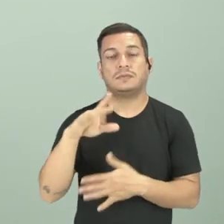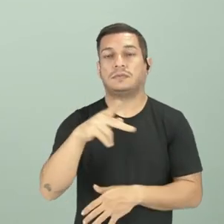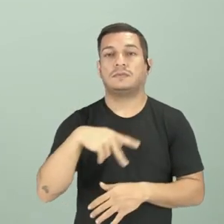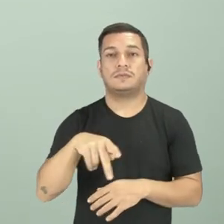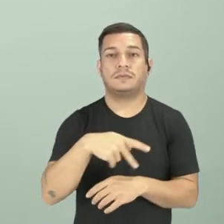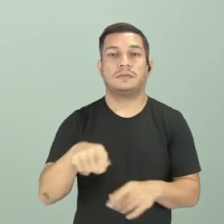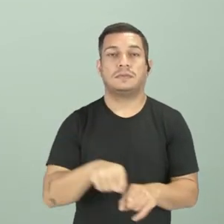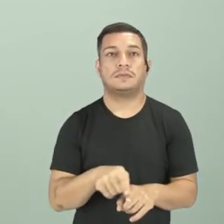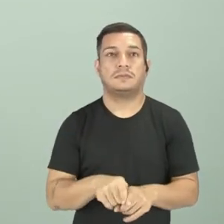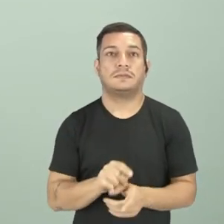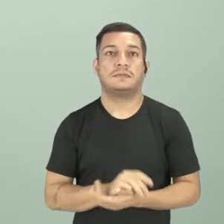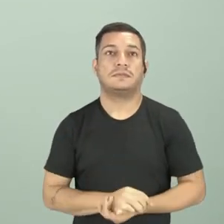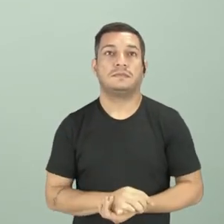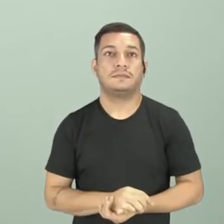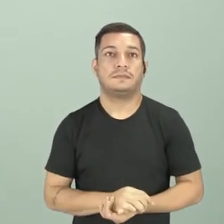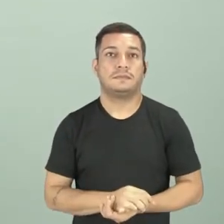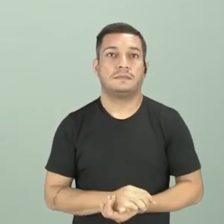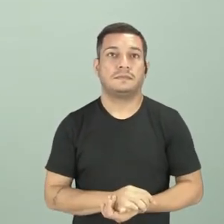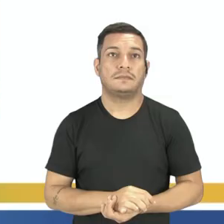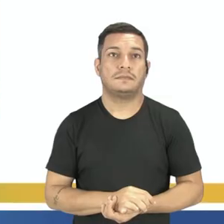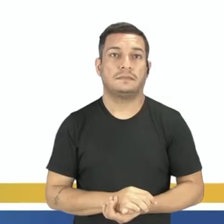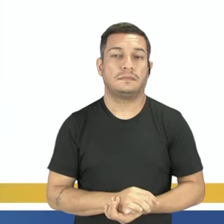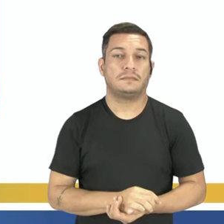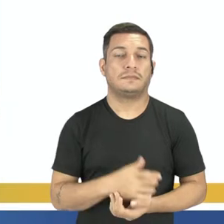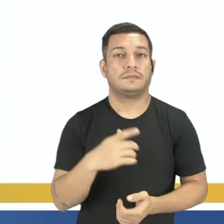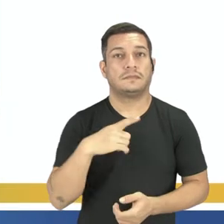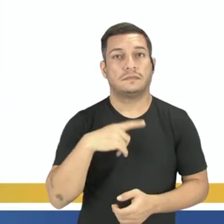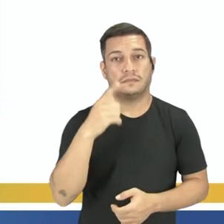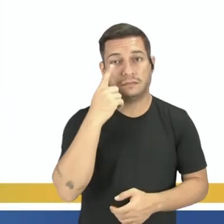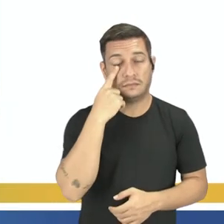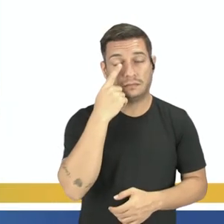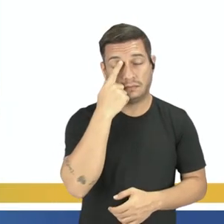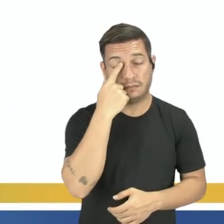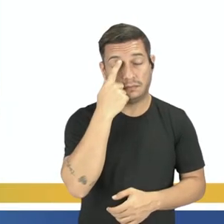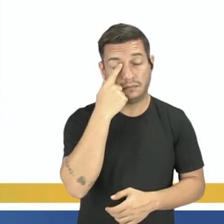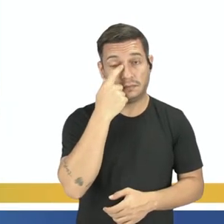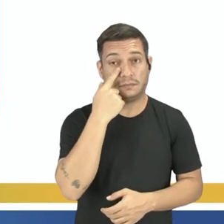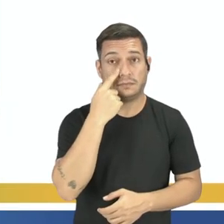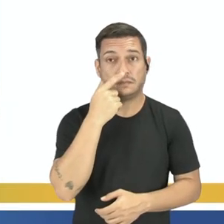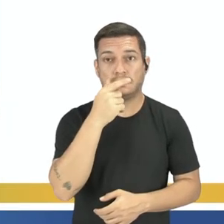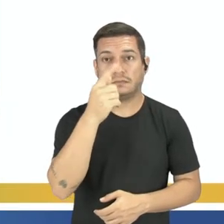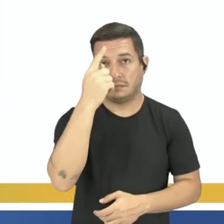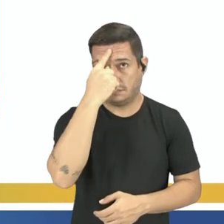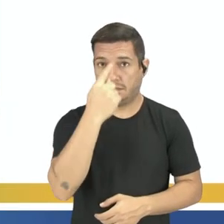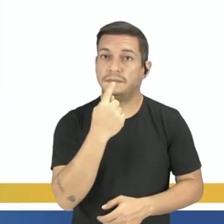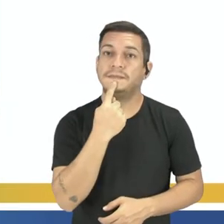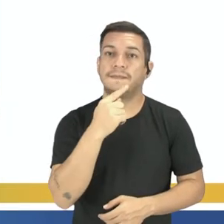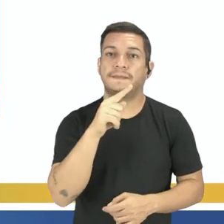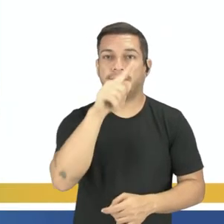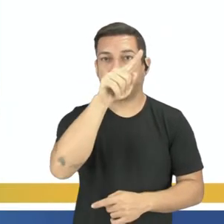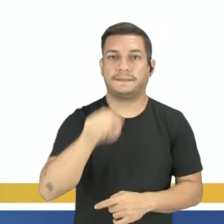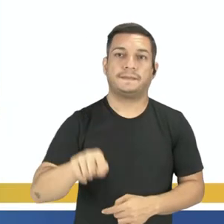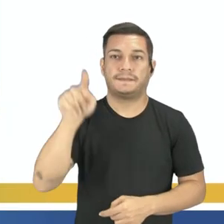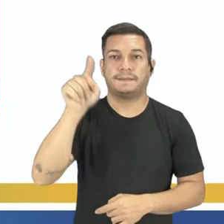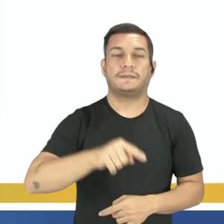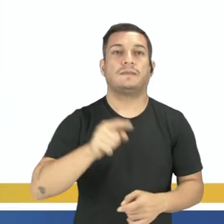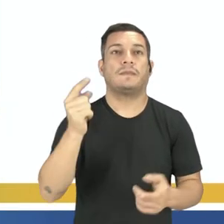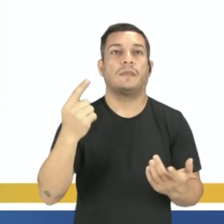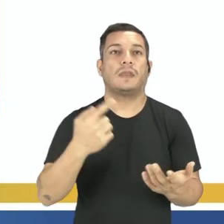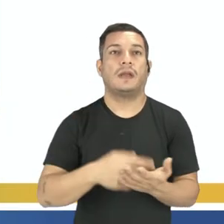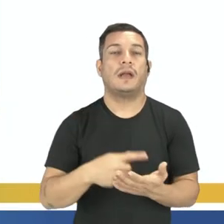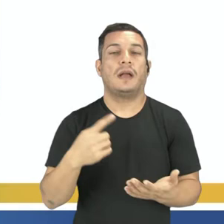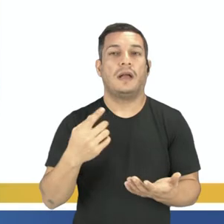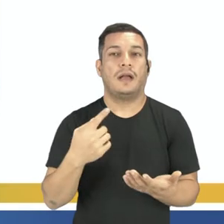pela mesma situação. Continuando aí. Olhado aí no nosso material que tem aí, até está aí cruzado, né? Quebra do Pacto